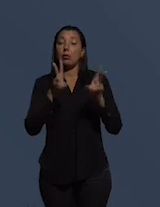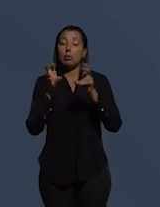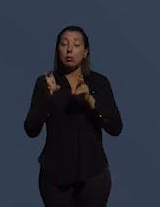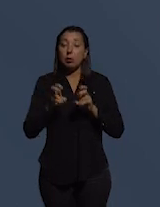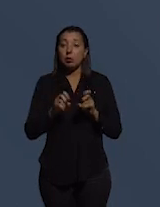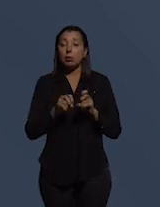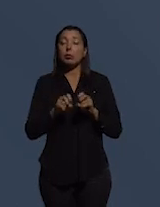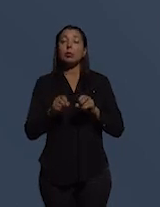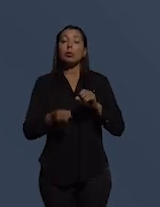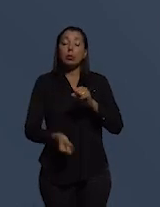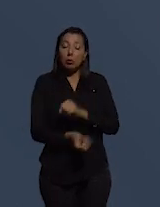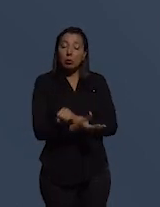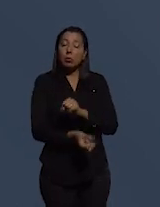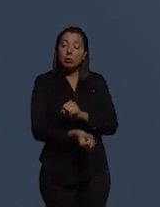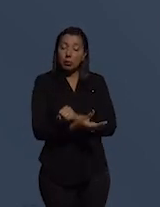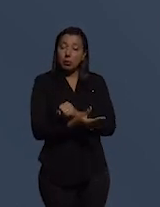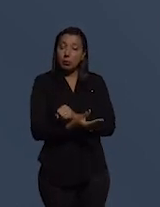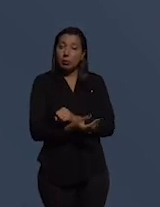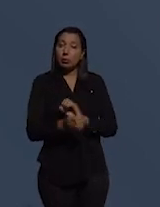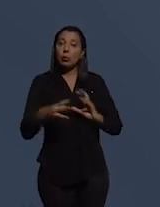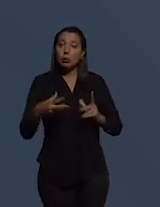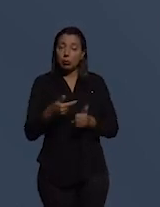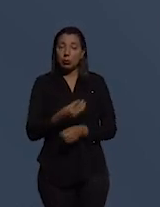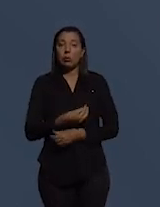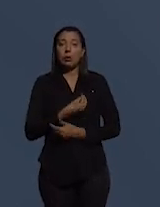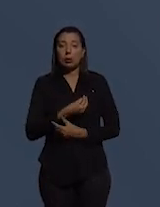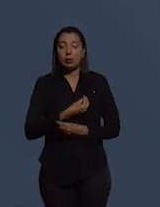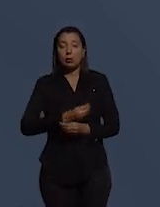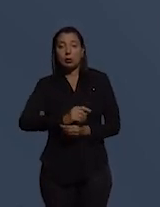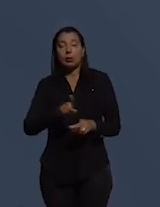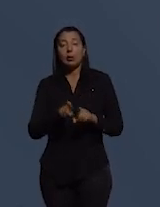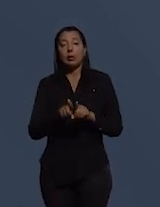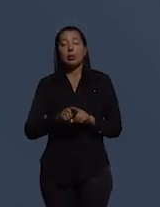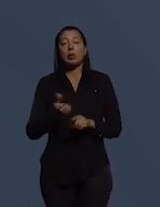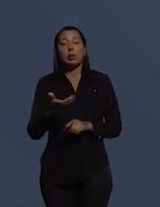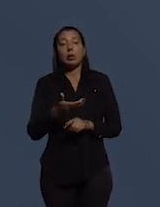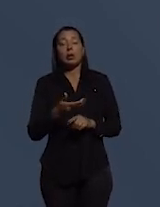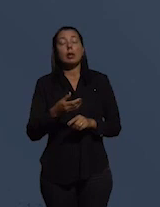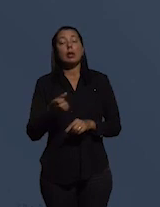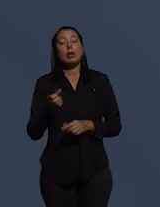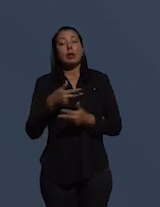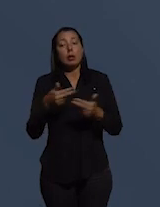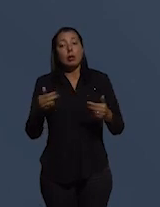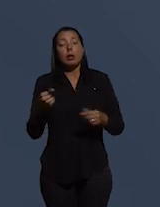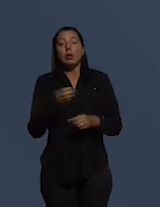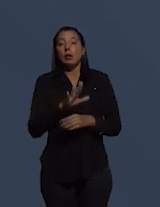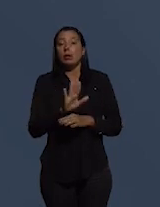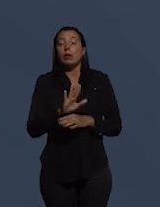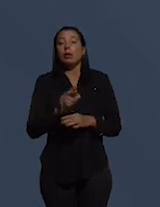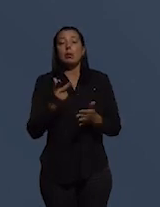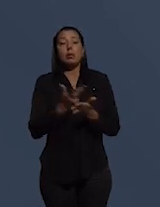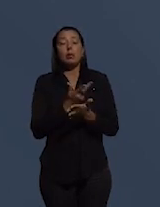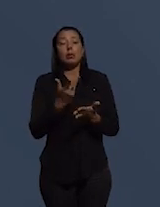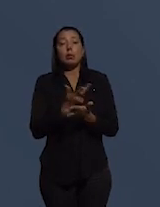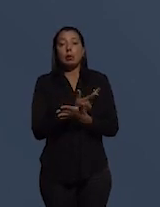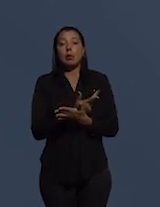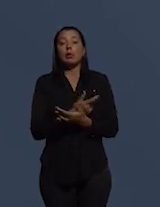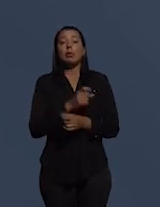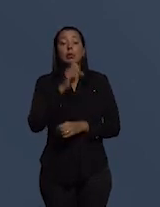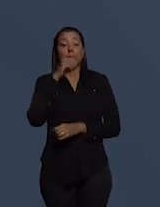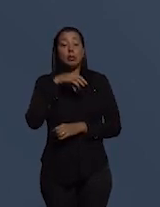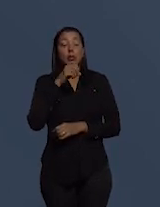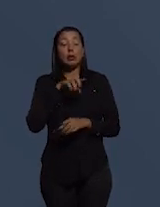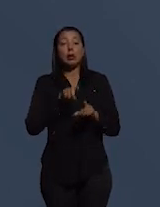corrupção. como tudo na vida, a ousadia de tentar algo novo não é isenta de erros e de falhas,